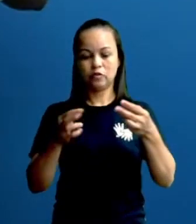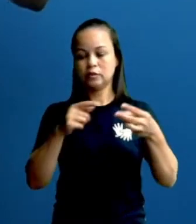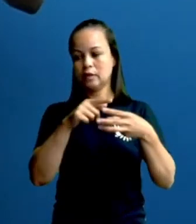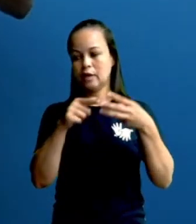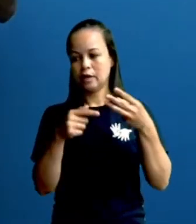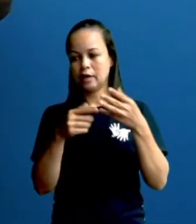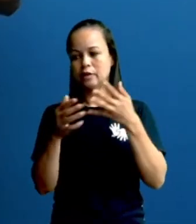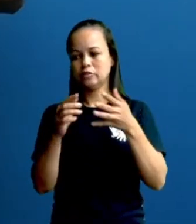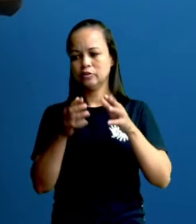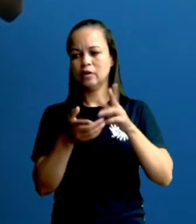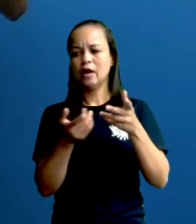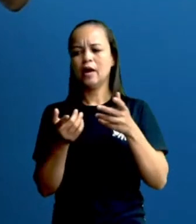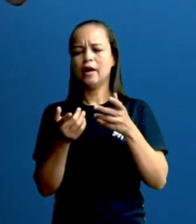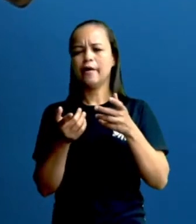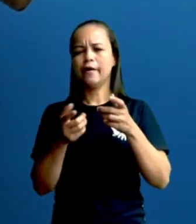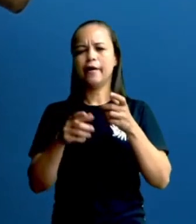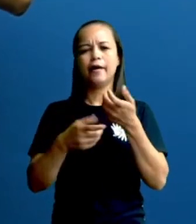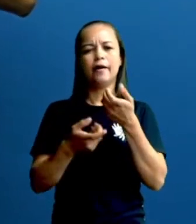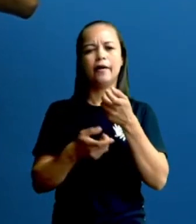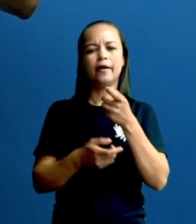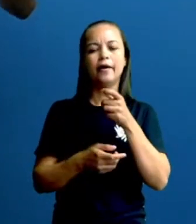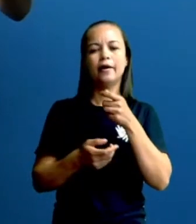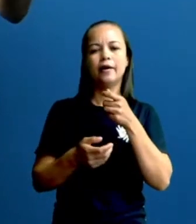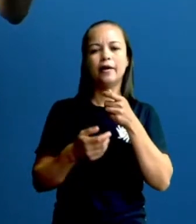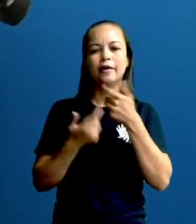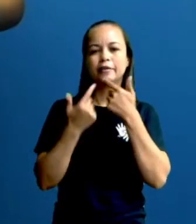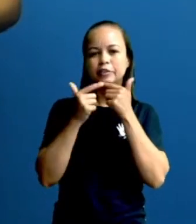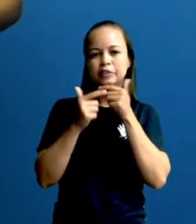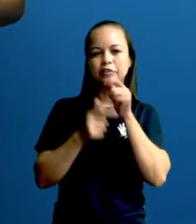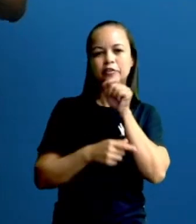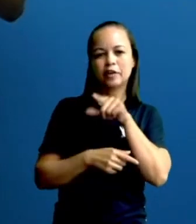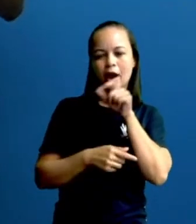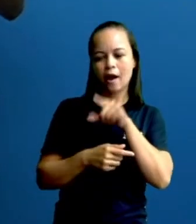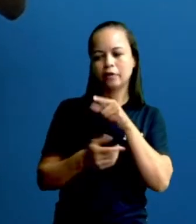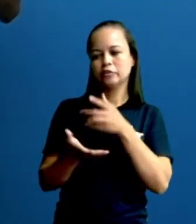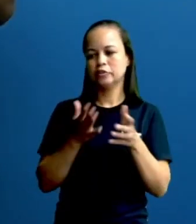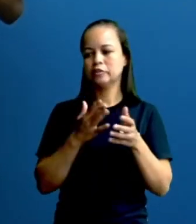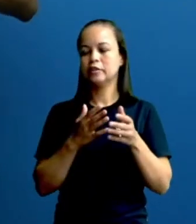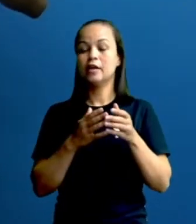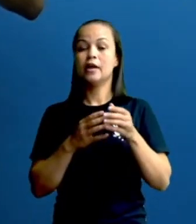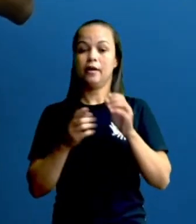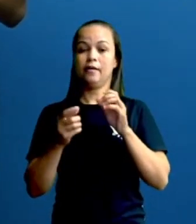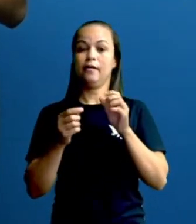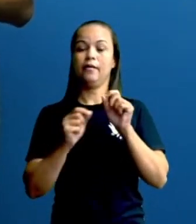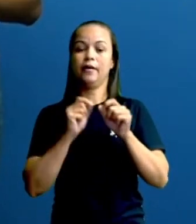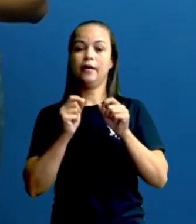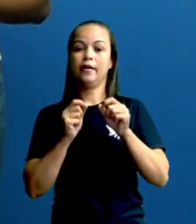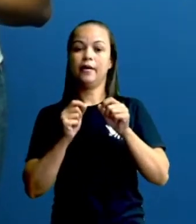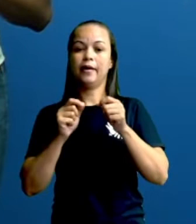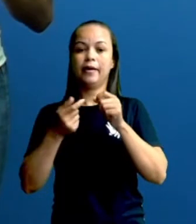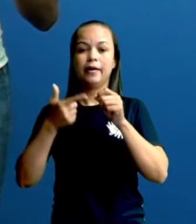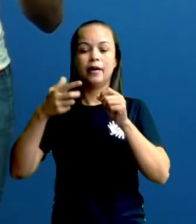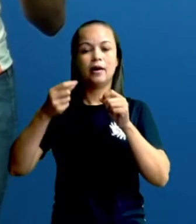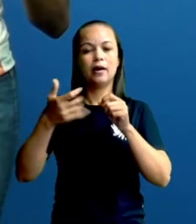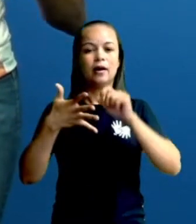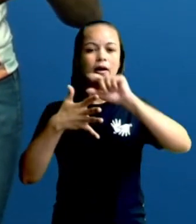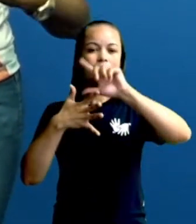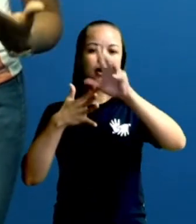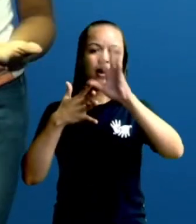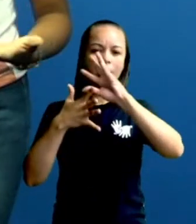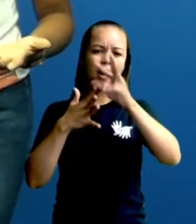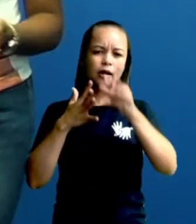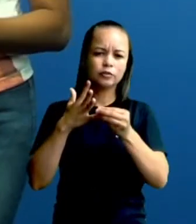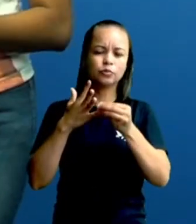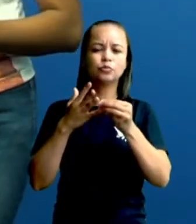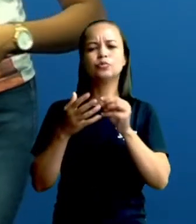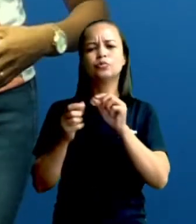cartoons e as tirinhas, que é o foco de hoje, o comic strip. Gente, são gêneros textuais de caráter o quê?